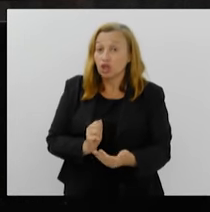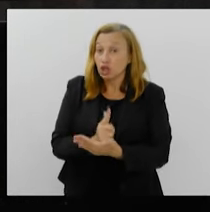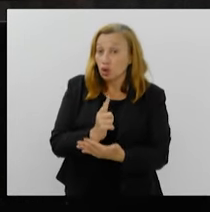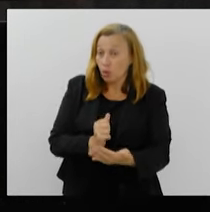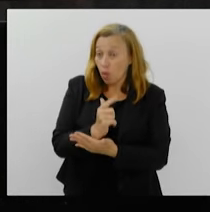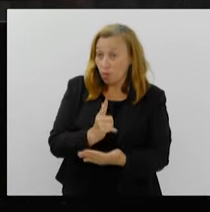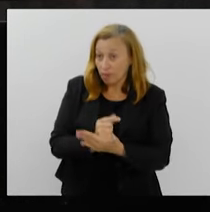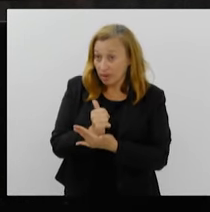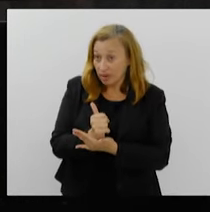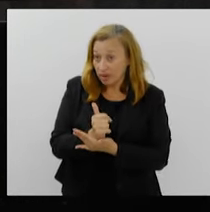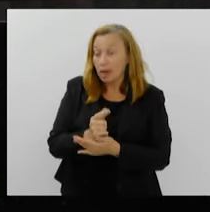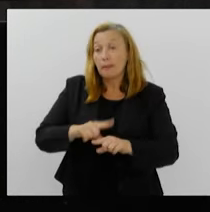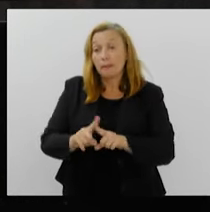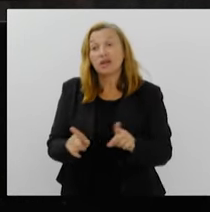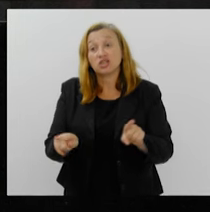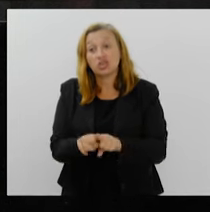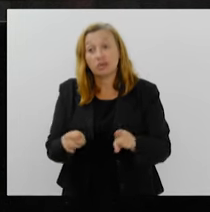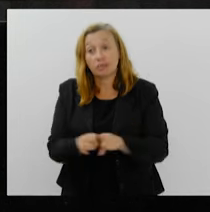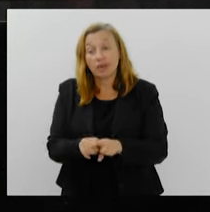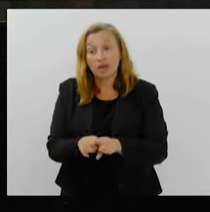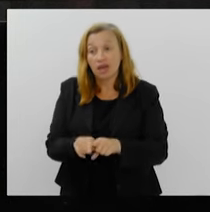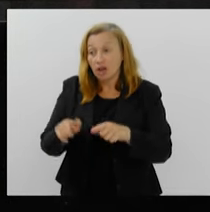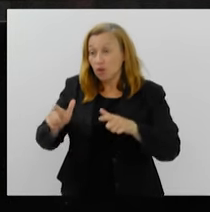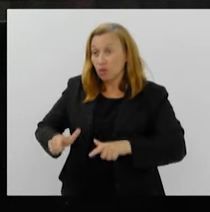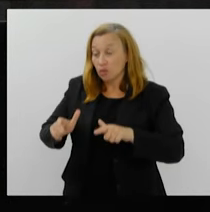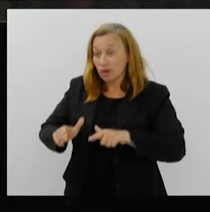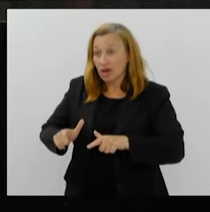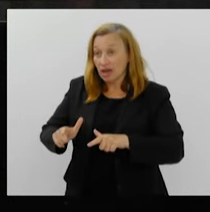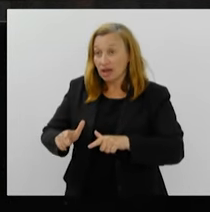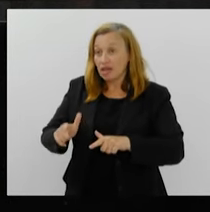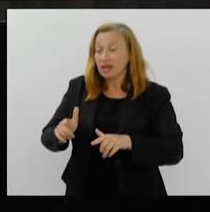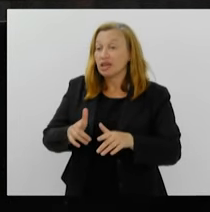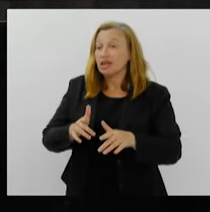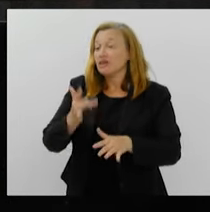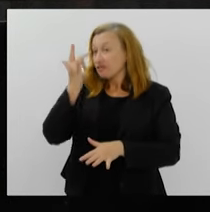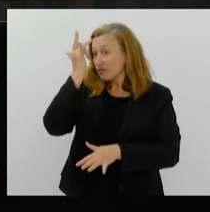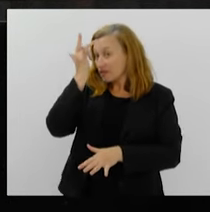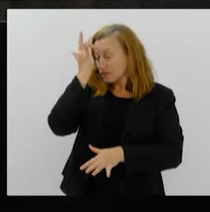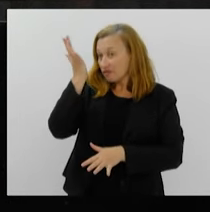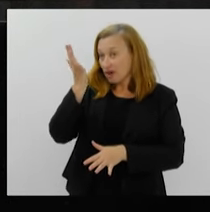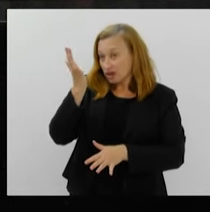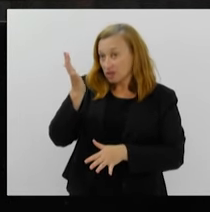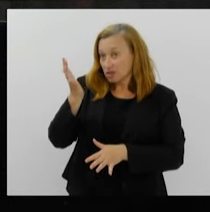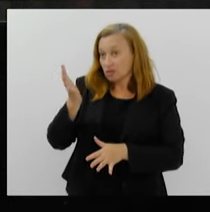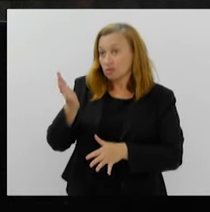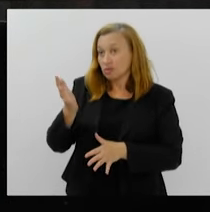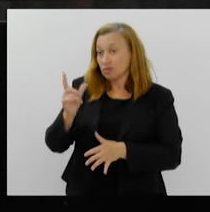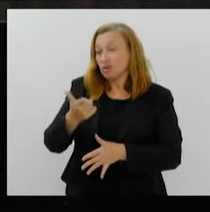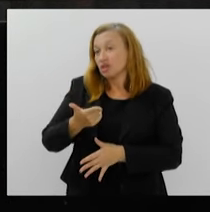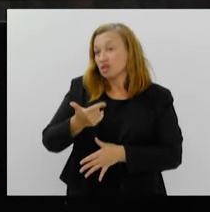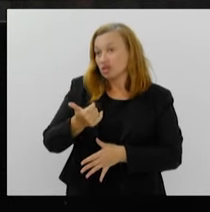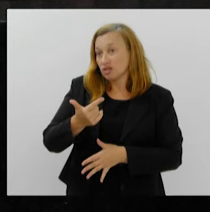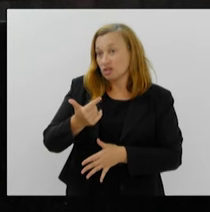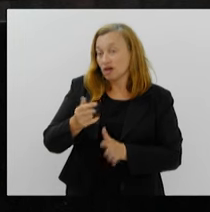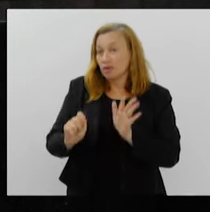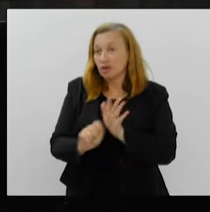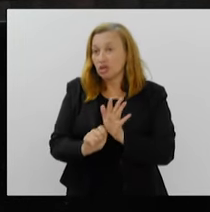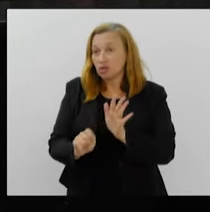também é via de saída das mesmas, pelos seus portos e pela sua